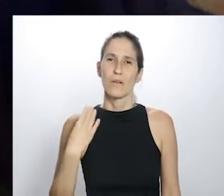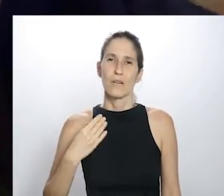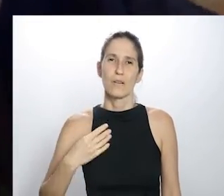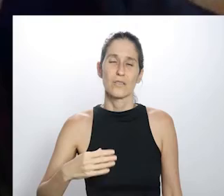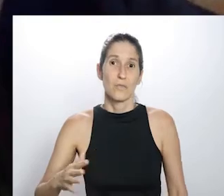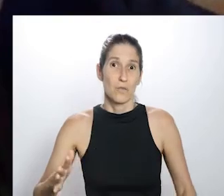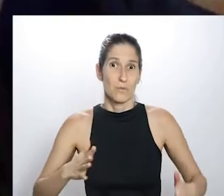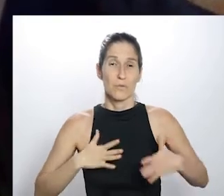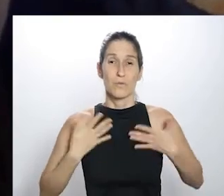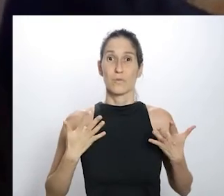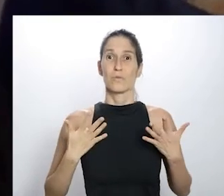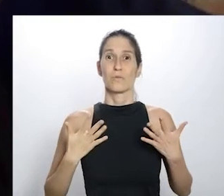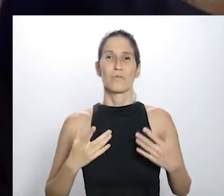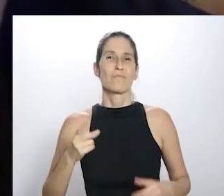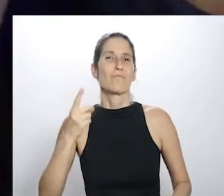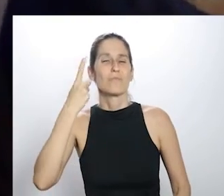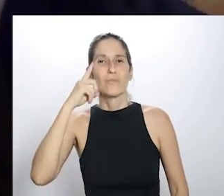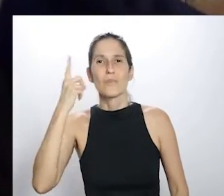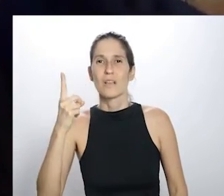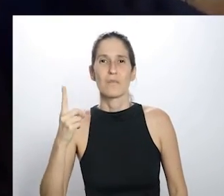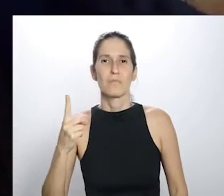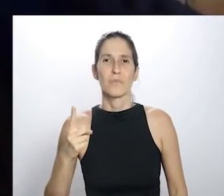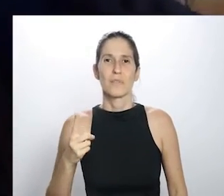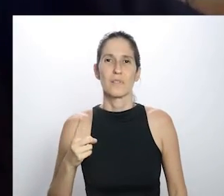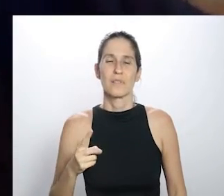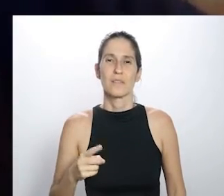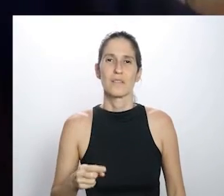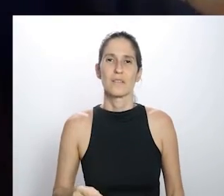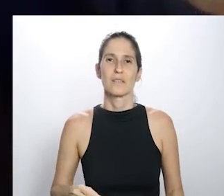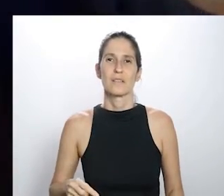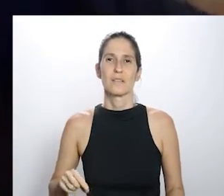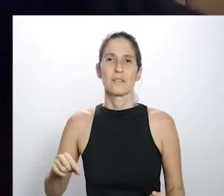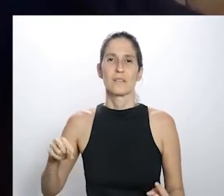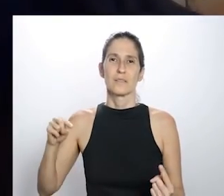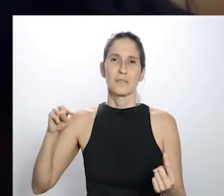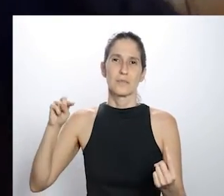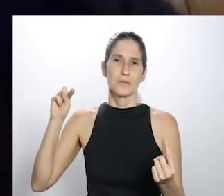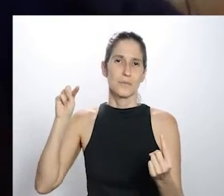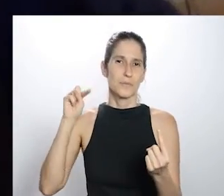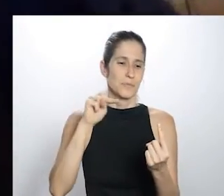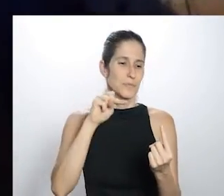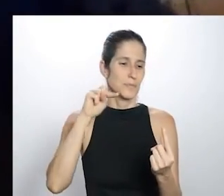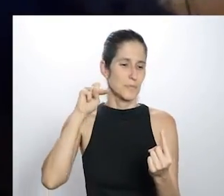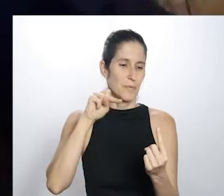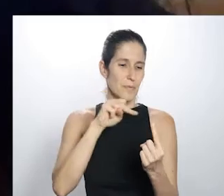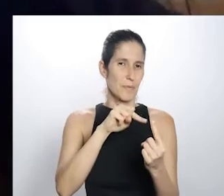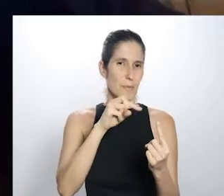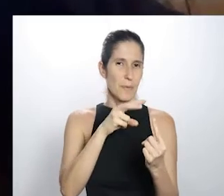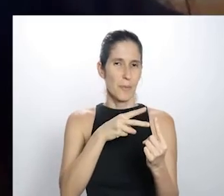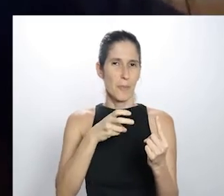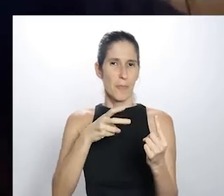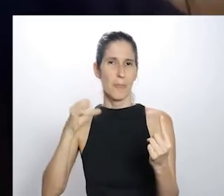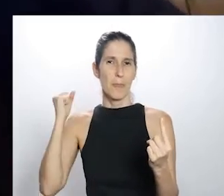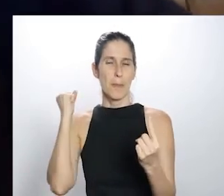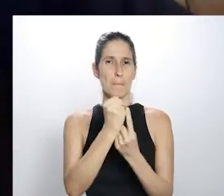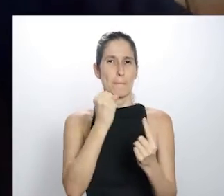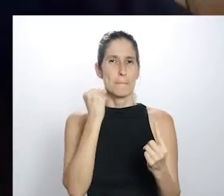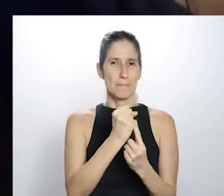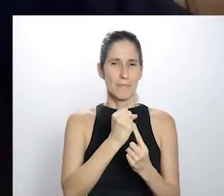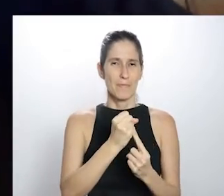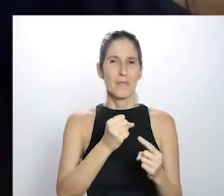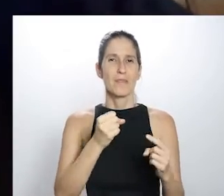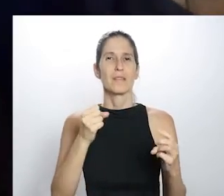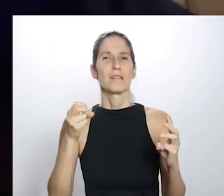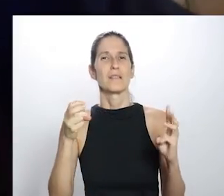fora de qualquer previsão, de qualquer... De fato, é um genocídio. Essas causas indígenas são...